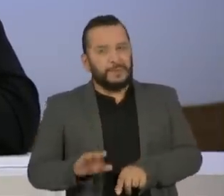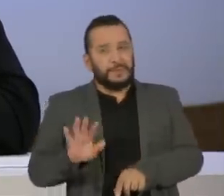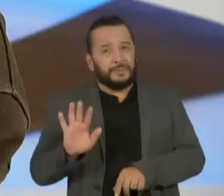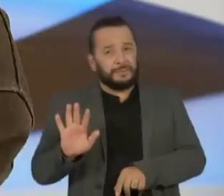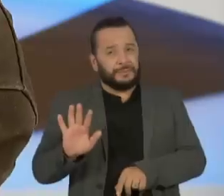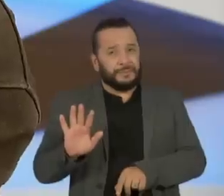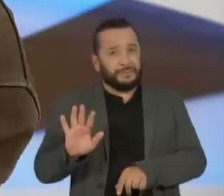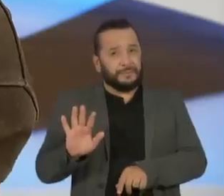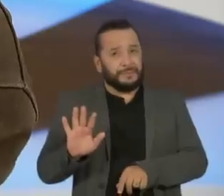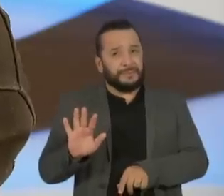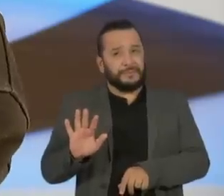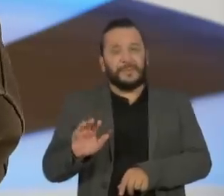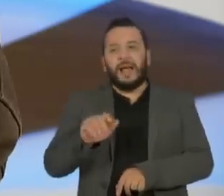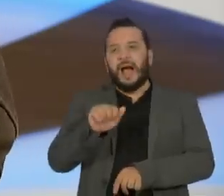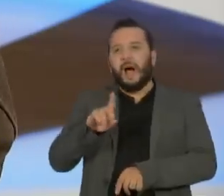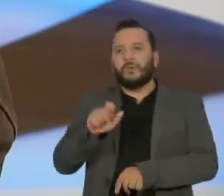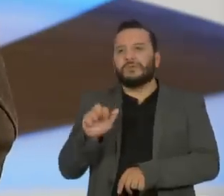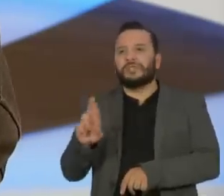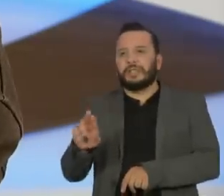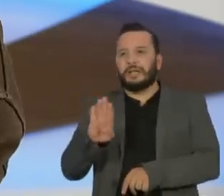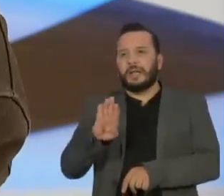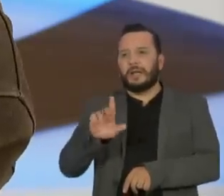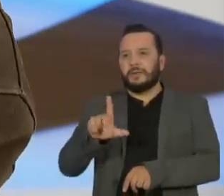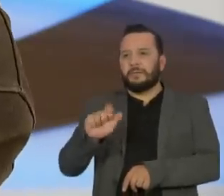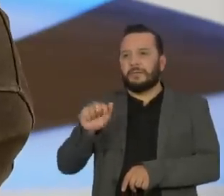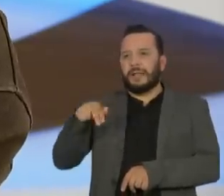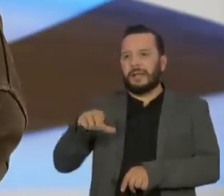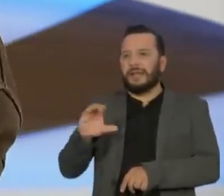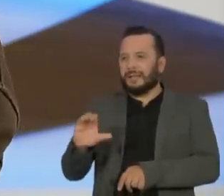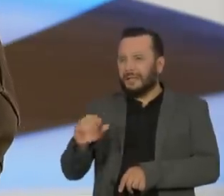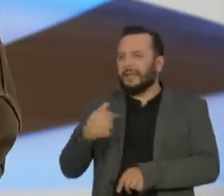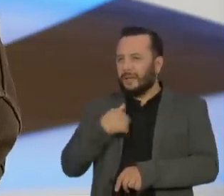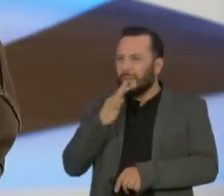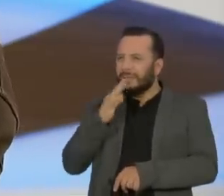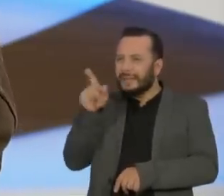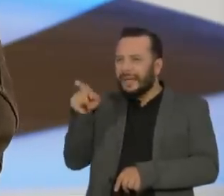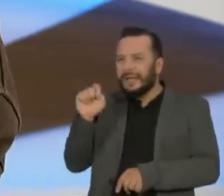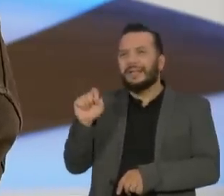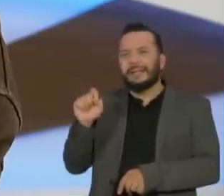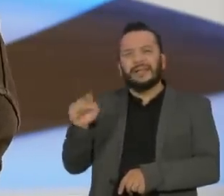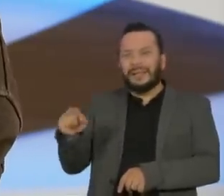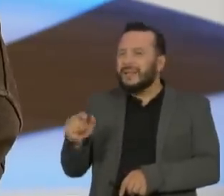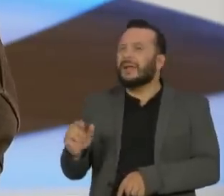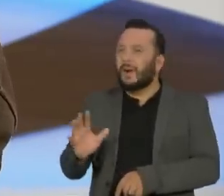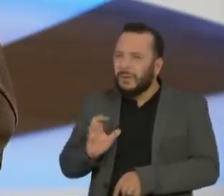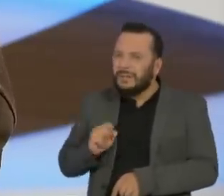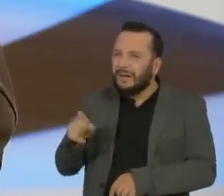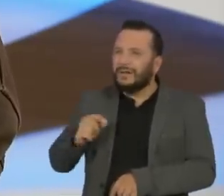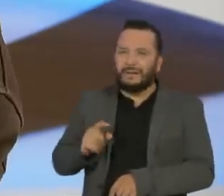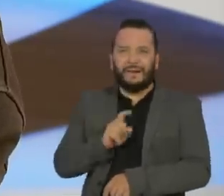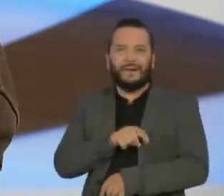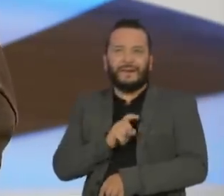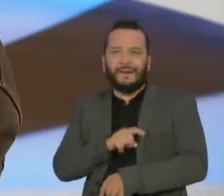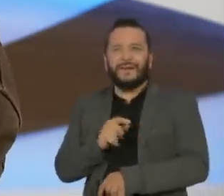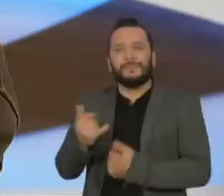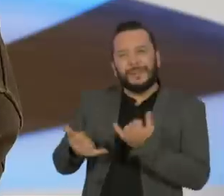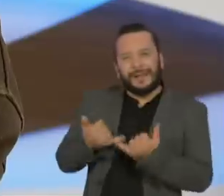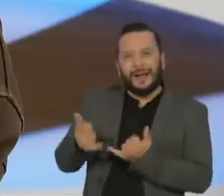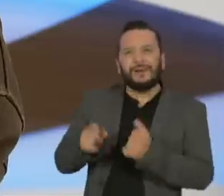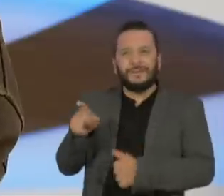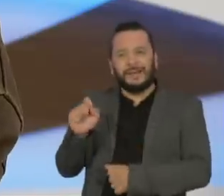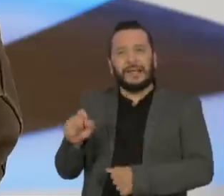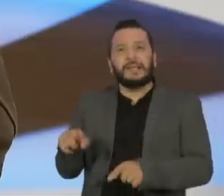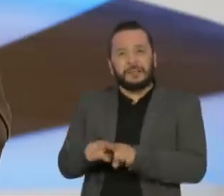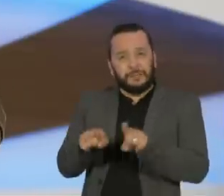fato, por exemplo, o Aldi Blanc, eu conheci o Aldi, sacaneava muito o Aldi, mas o Aldi é um amor de pessoa. Sacaneava no sentido da CMPB, inclusive